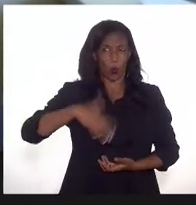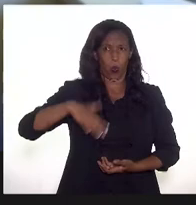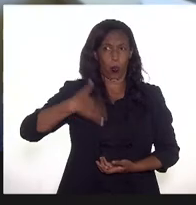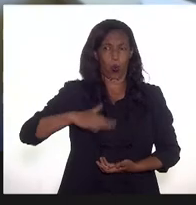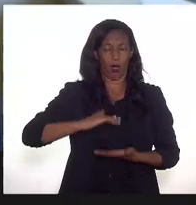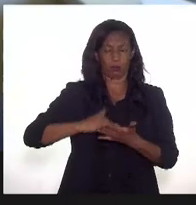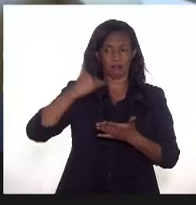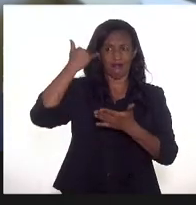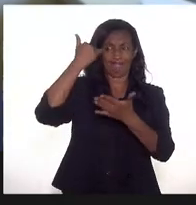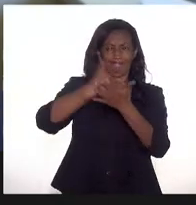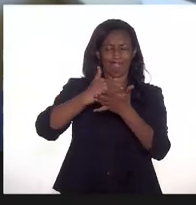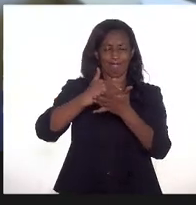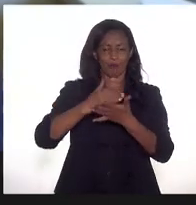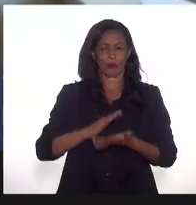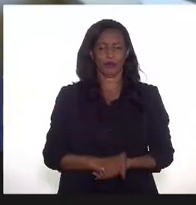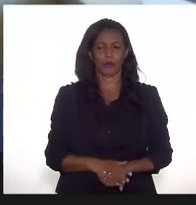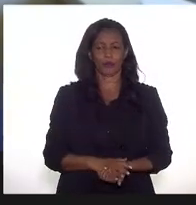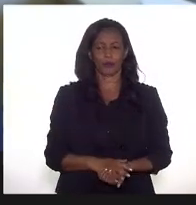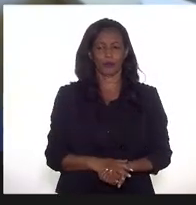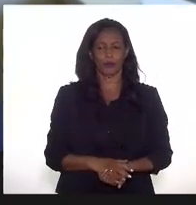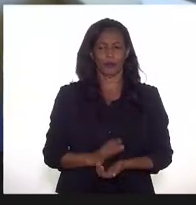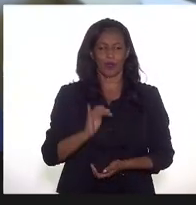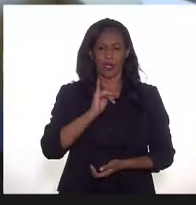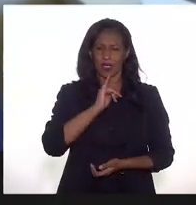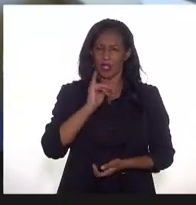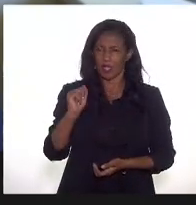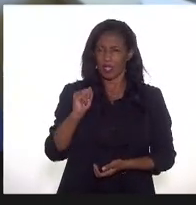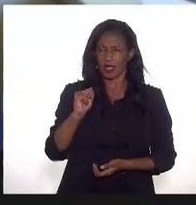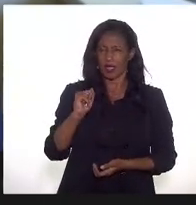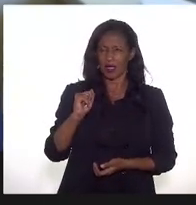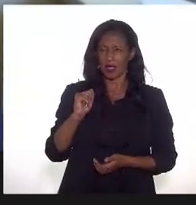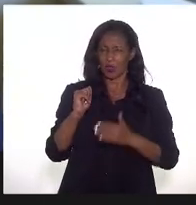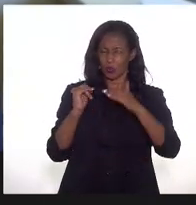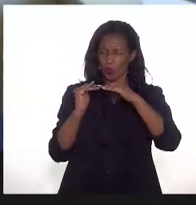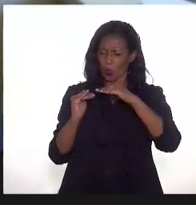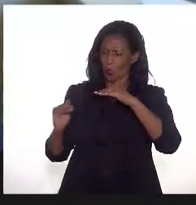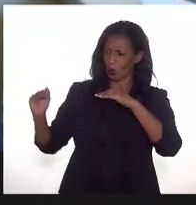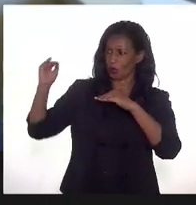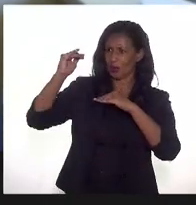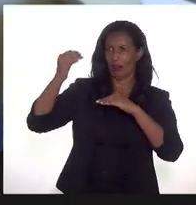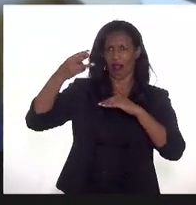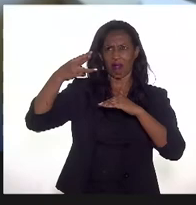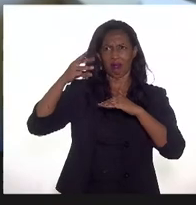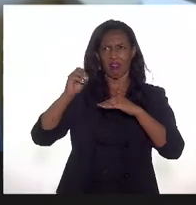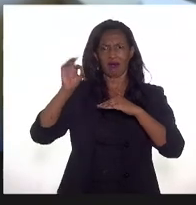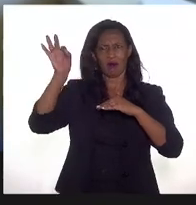ascendente. E isso dá reajustes superiores a 30%.